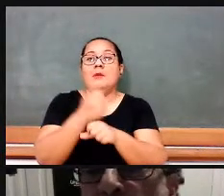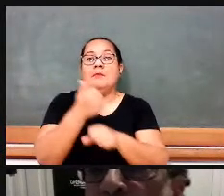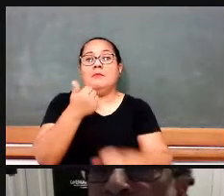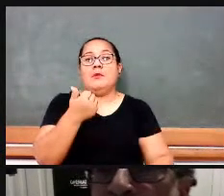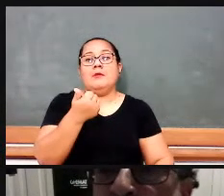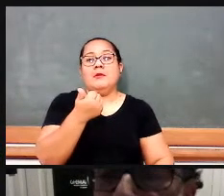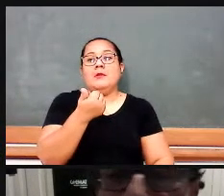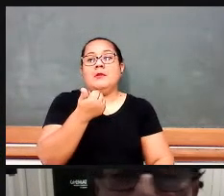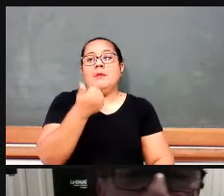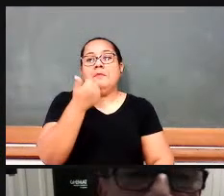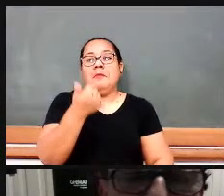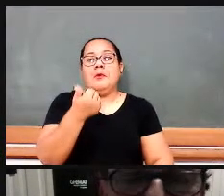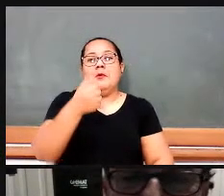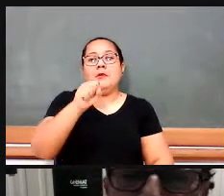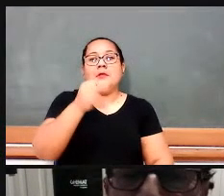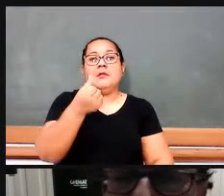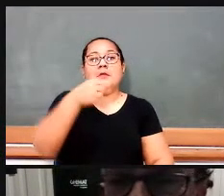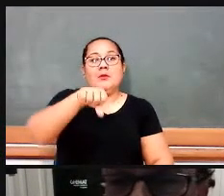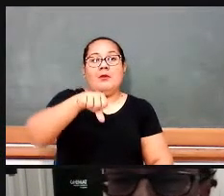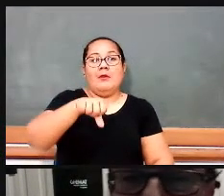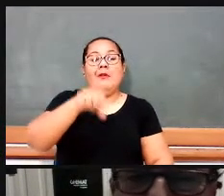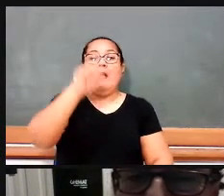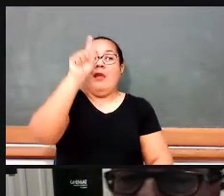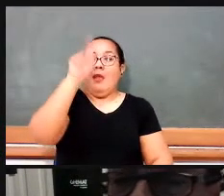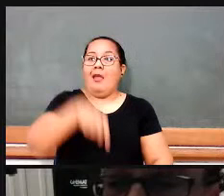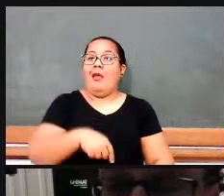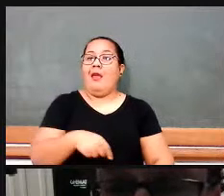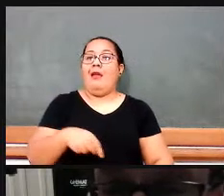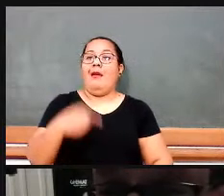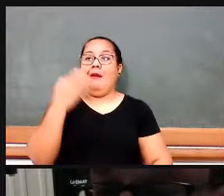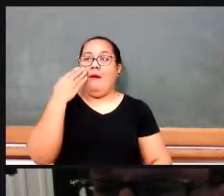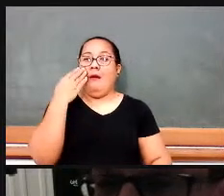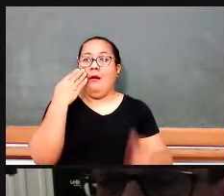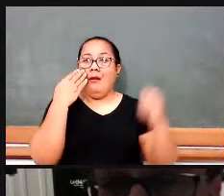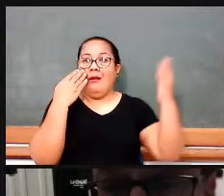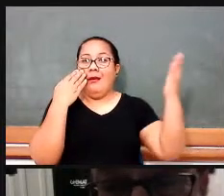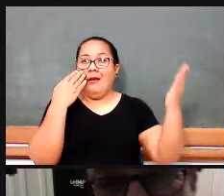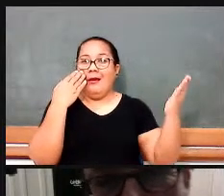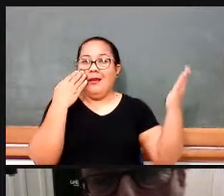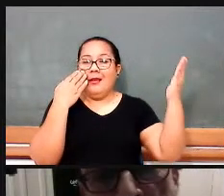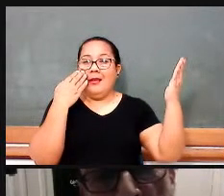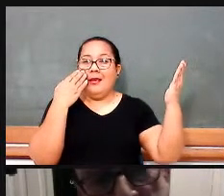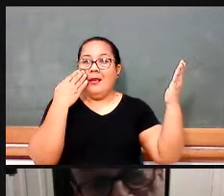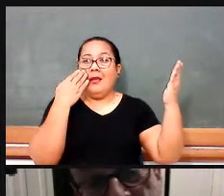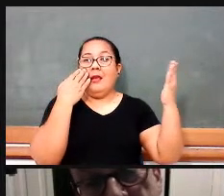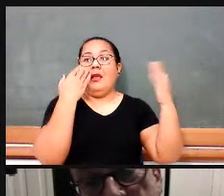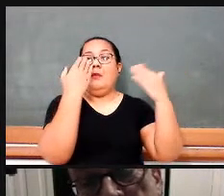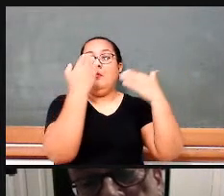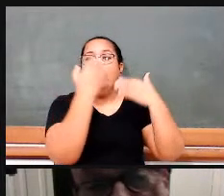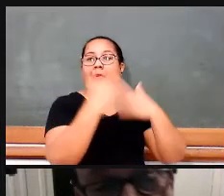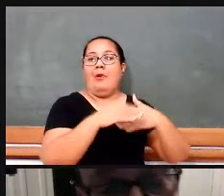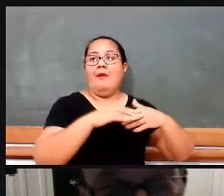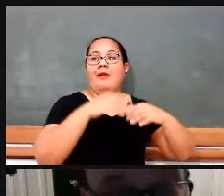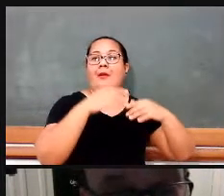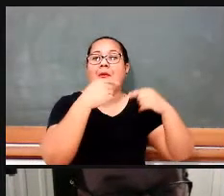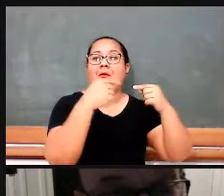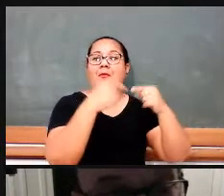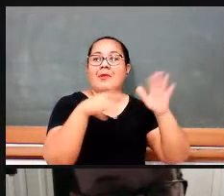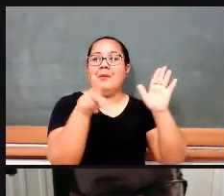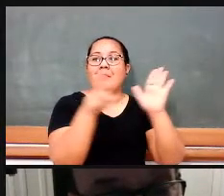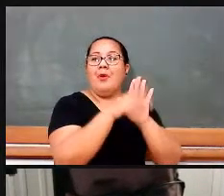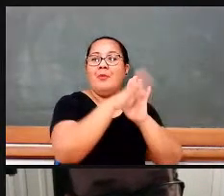geometria para as provas escritas nos exames de instrução pública da corte. Então, quer dizer,